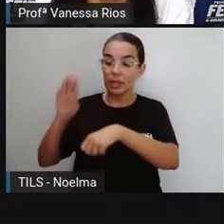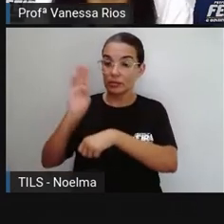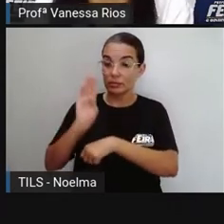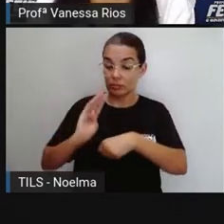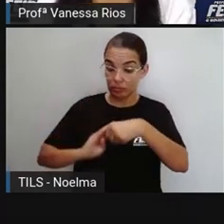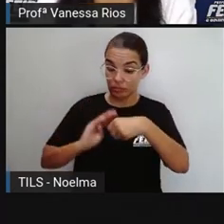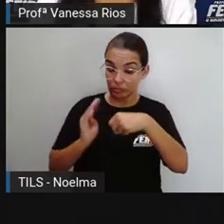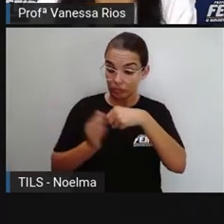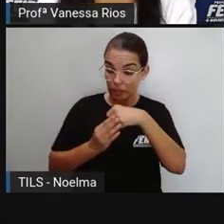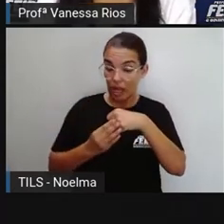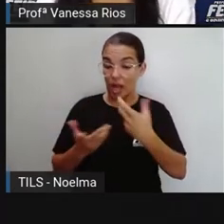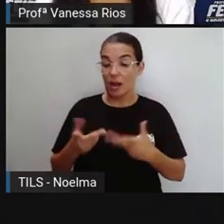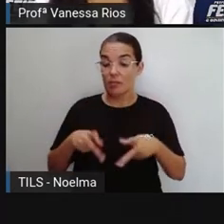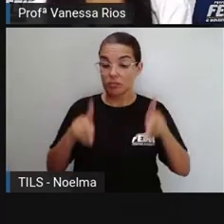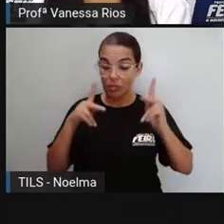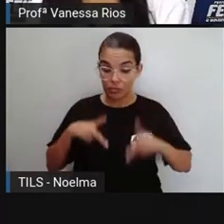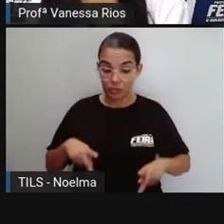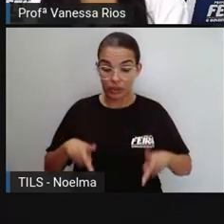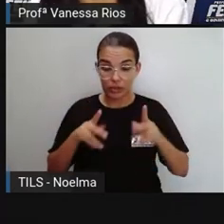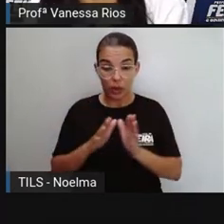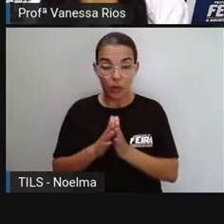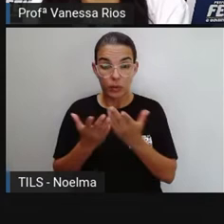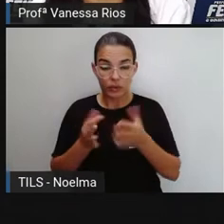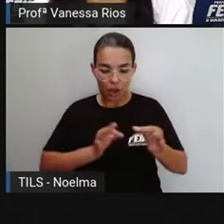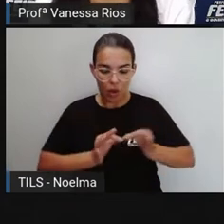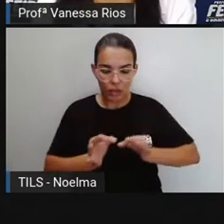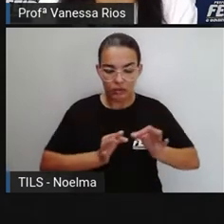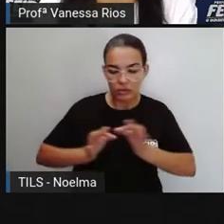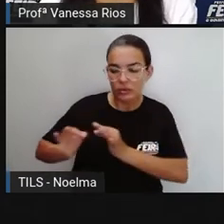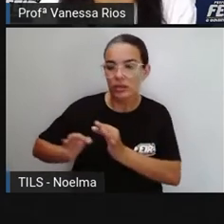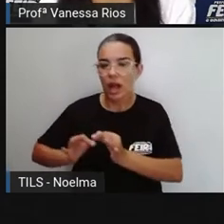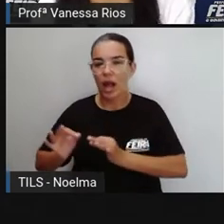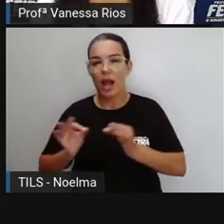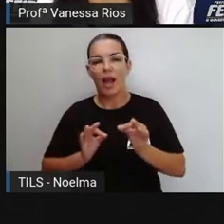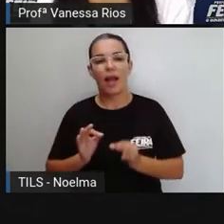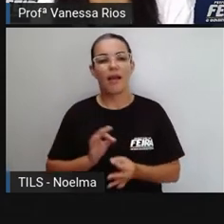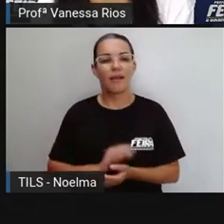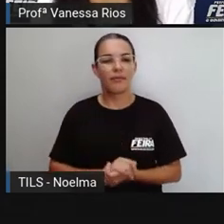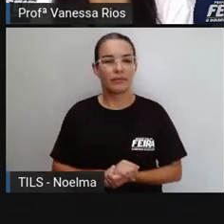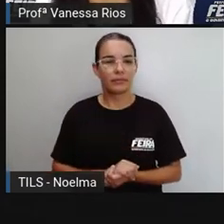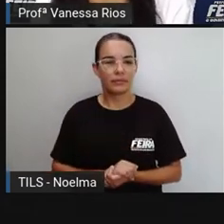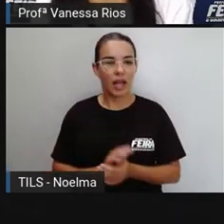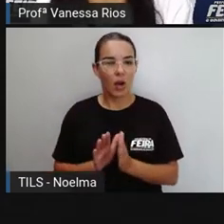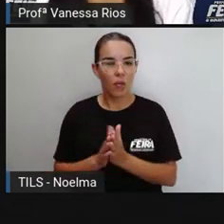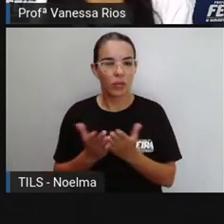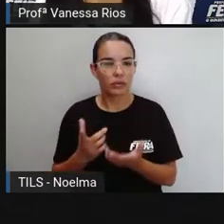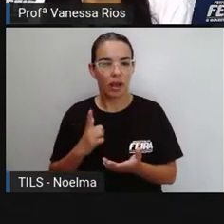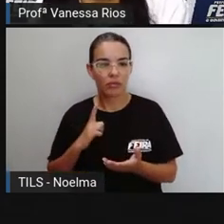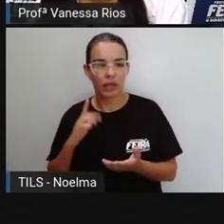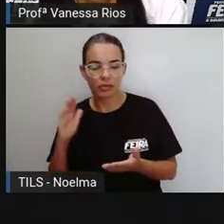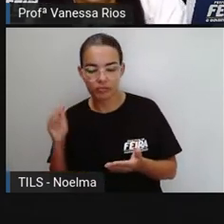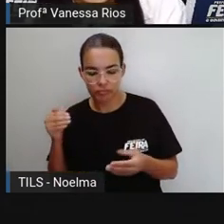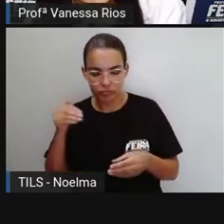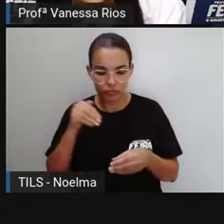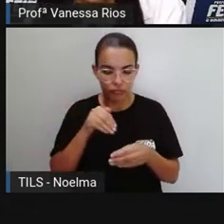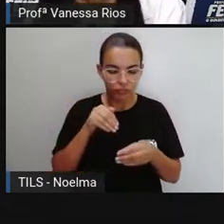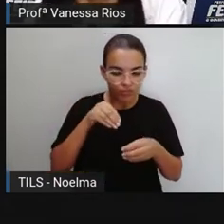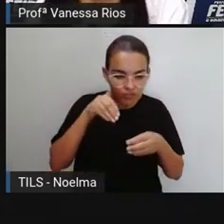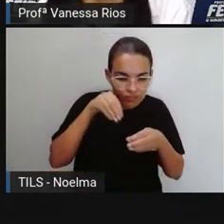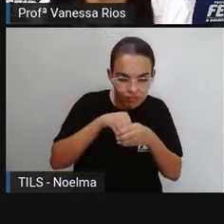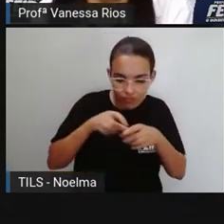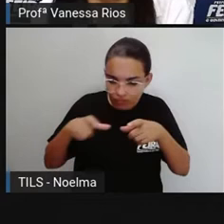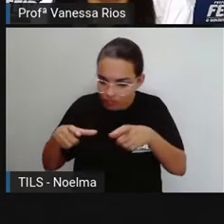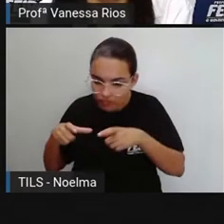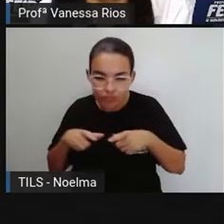população, quando estas estão organizadas ou quando estas estão ali contidas em um determinado espaço,